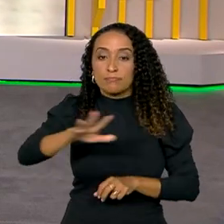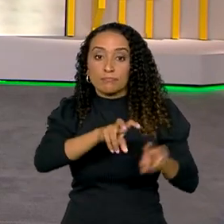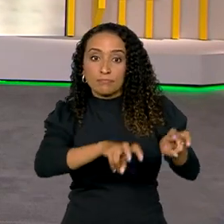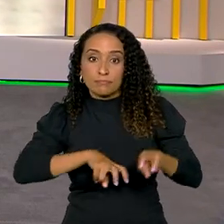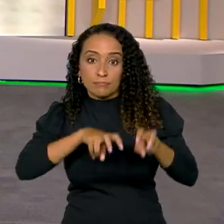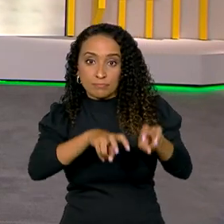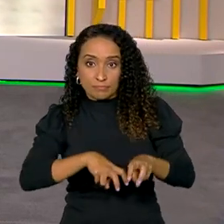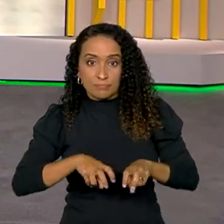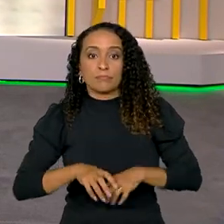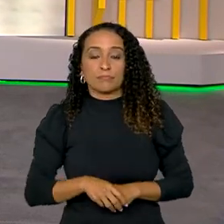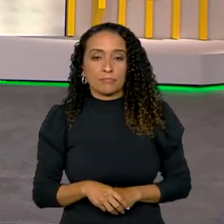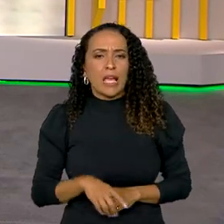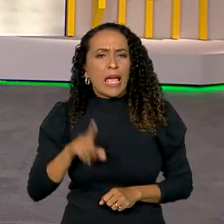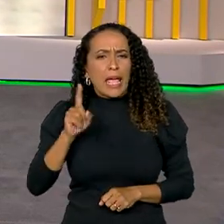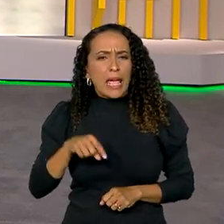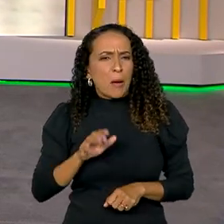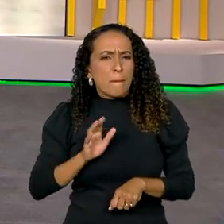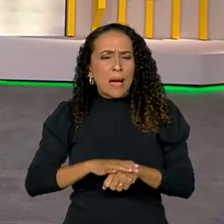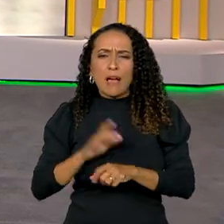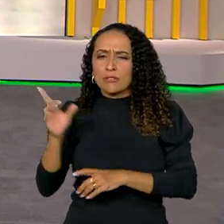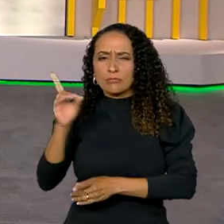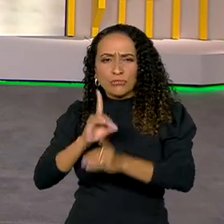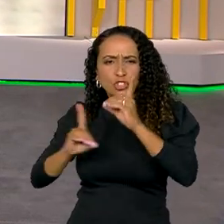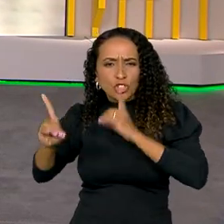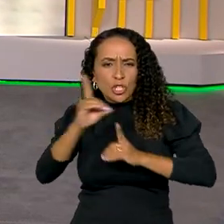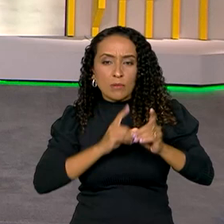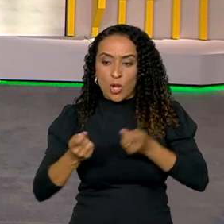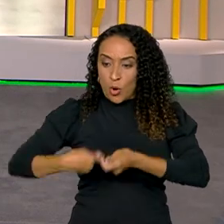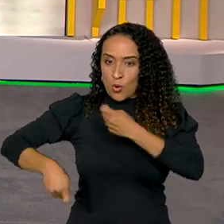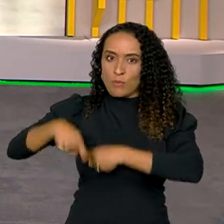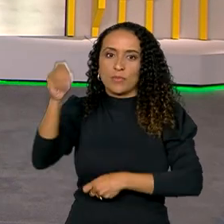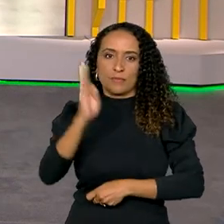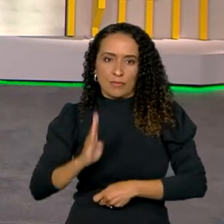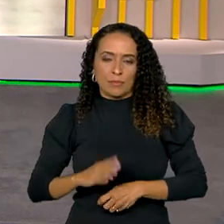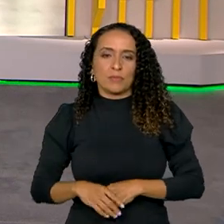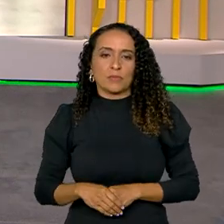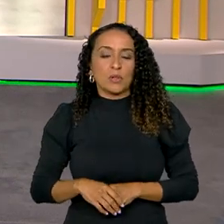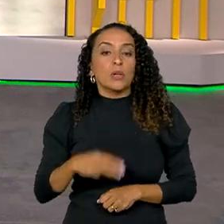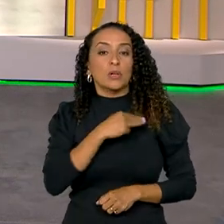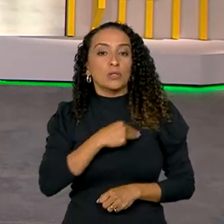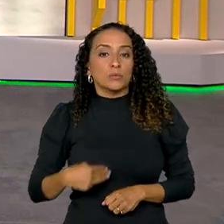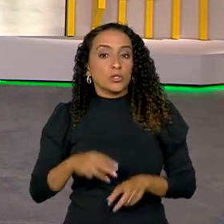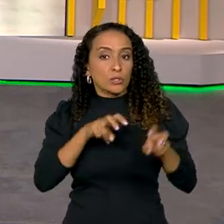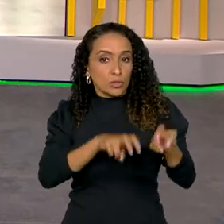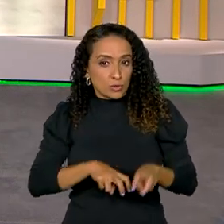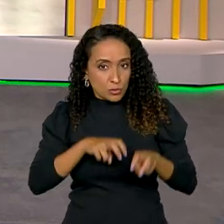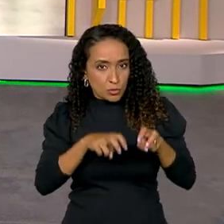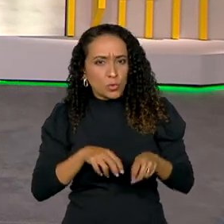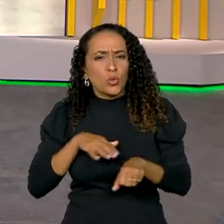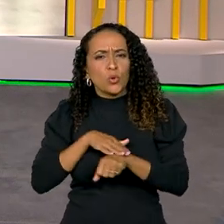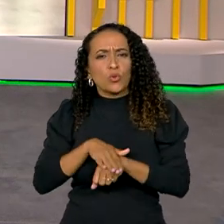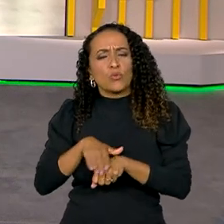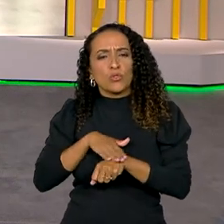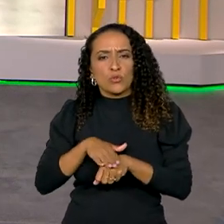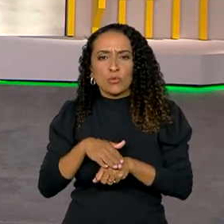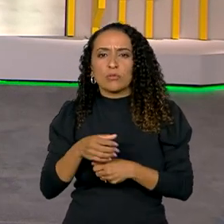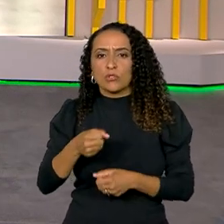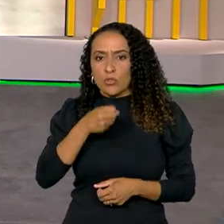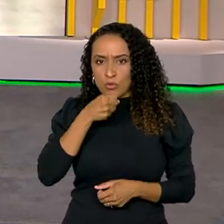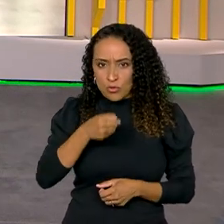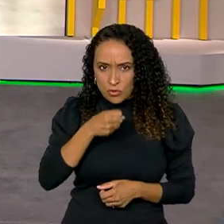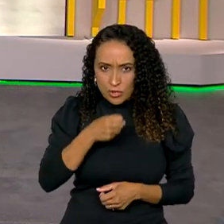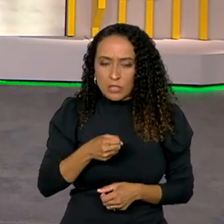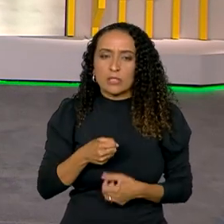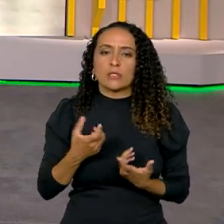agropecuário, que é um dos mais dinâmicos da economia brasileira. O ministro da Agricultura conversou com